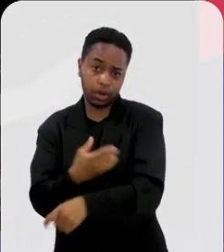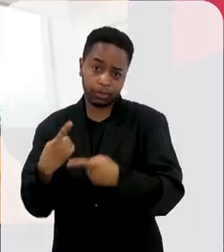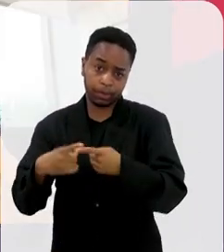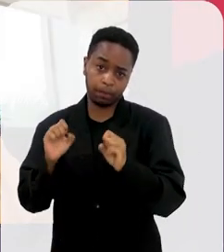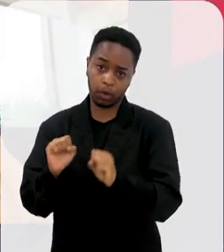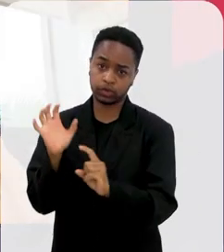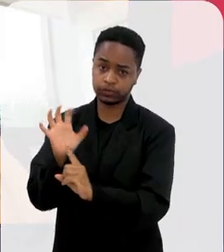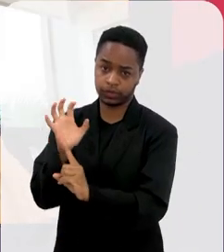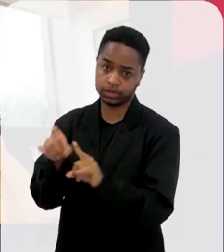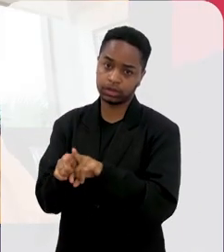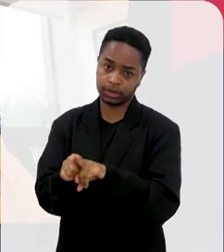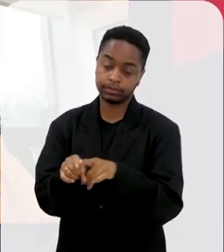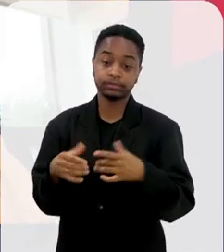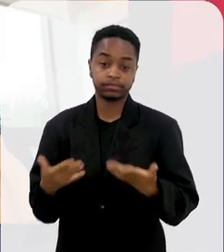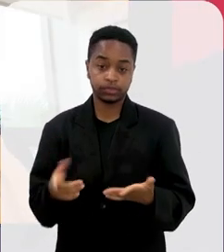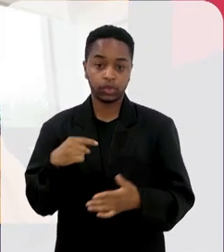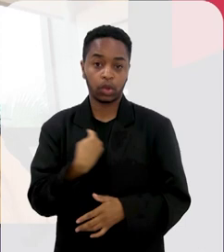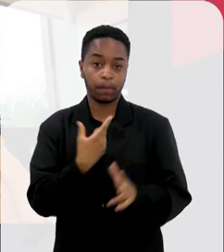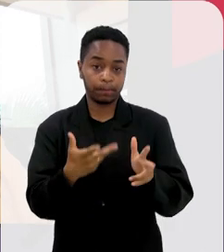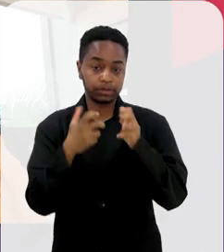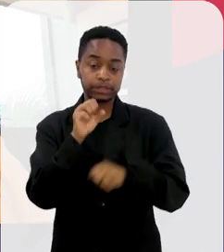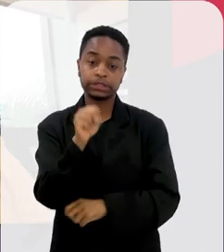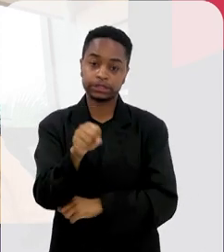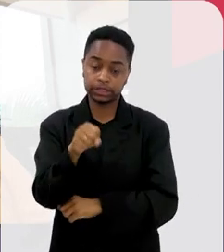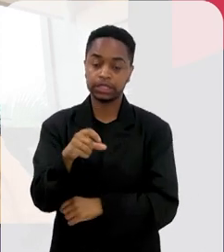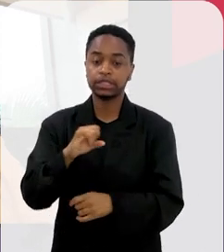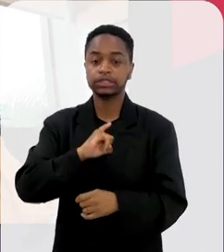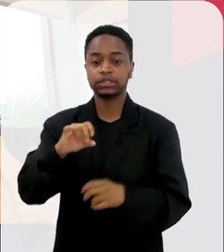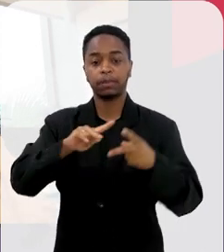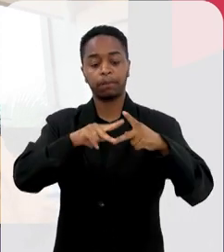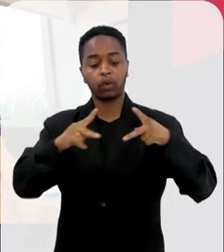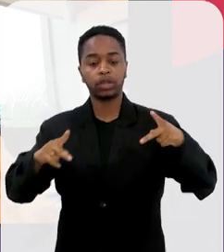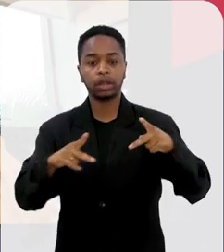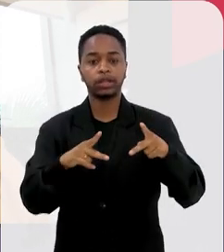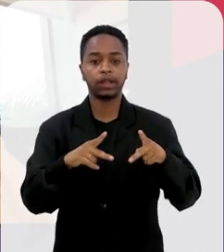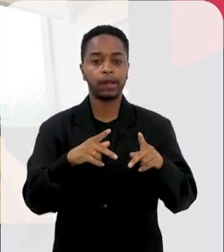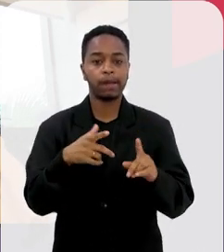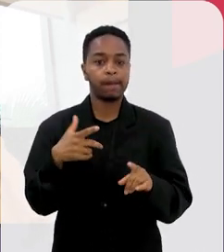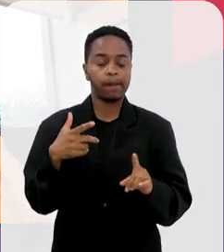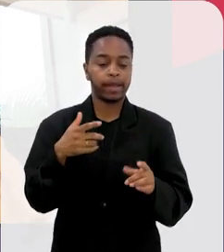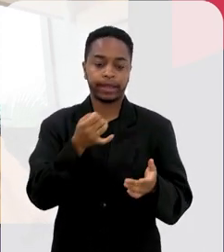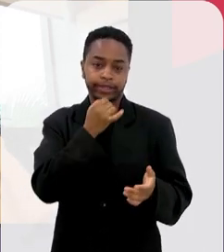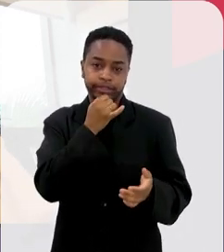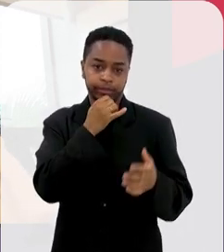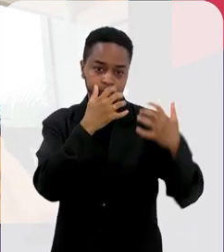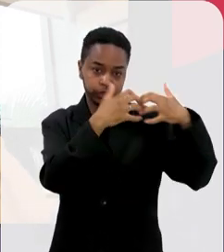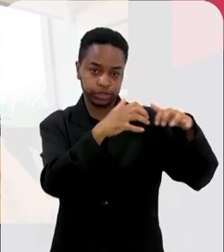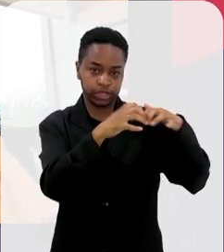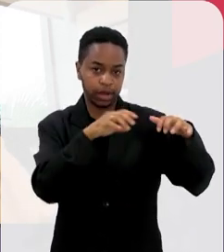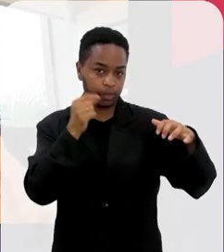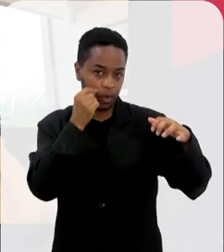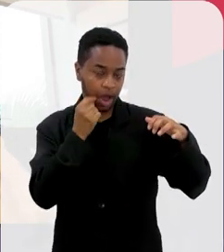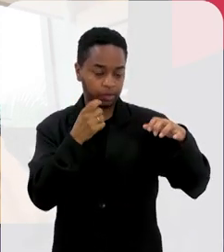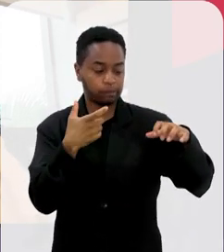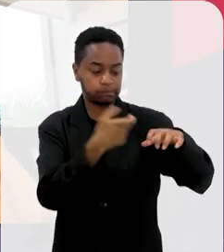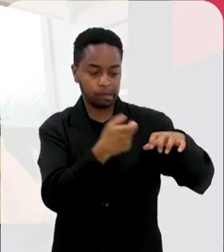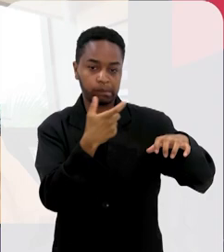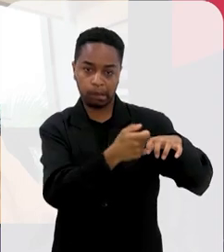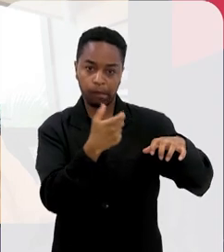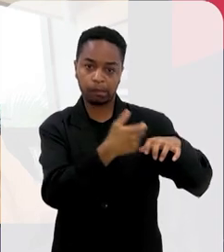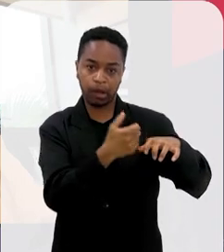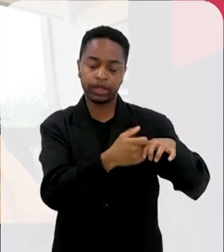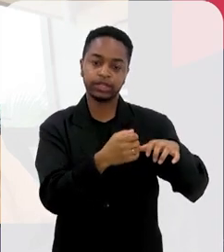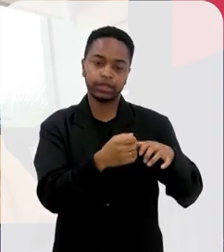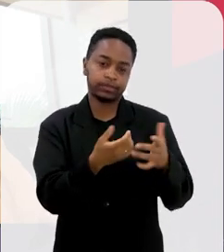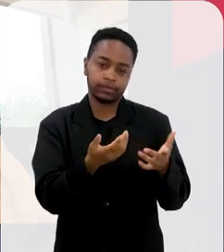E a gente viu que sim, a gente injetou essa proteína spike em grande quantidade no cérebro, mimetizando